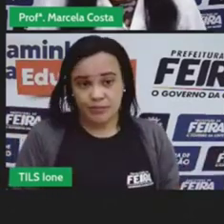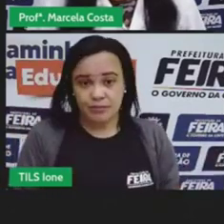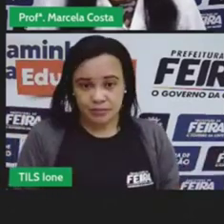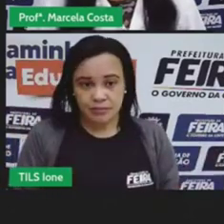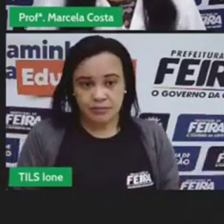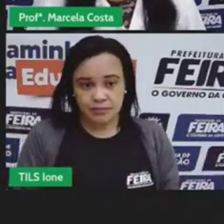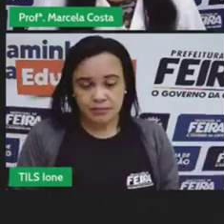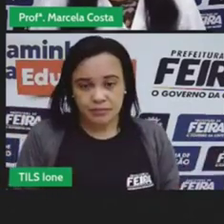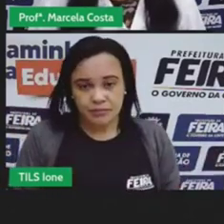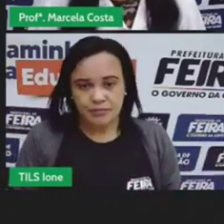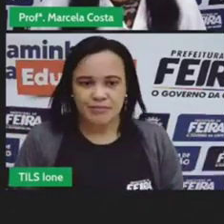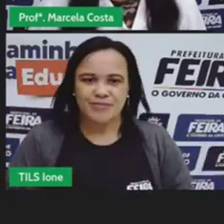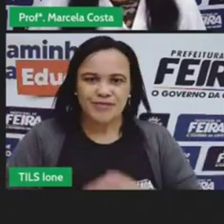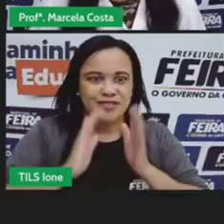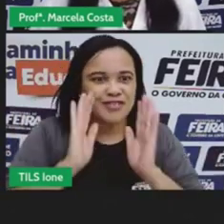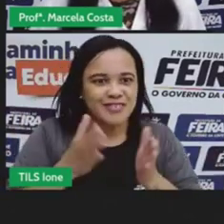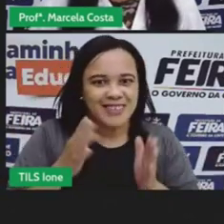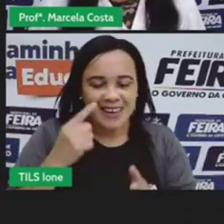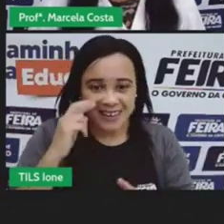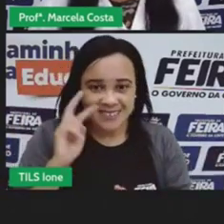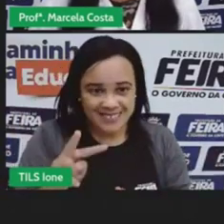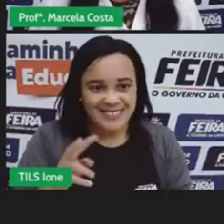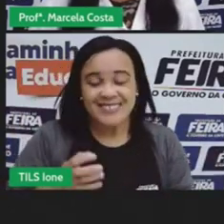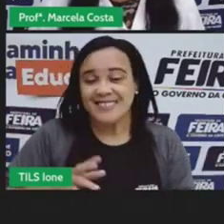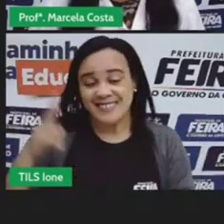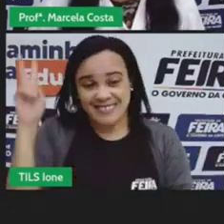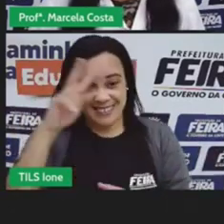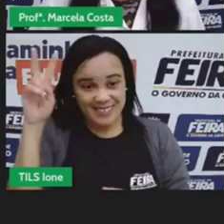a gente já viu aqui na aula que